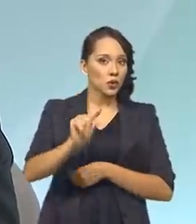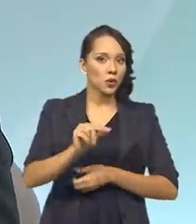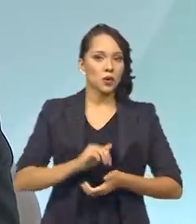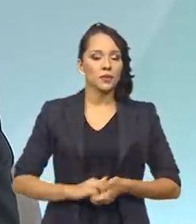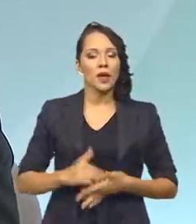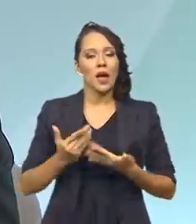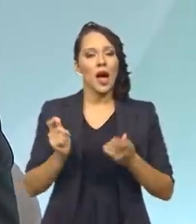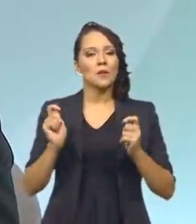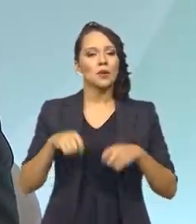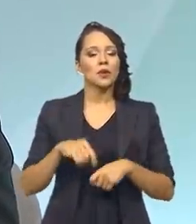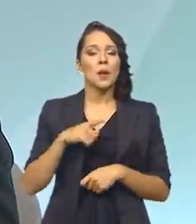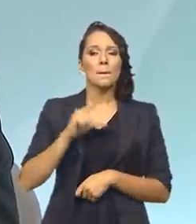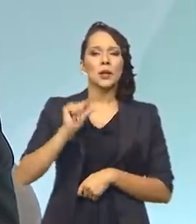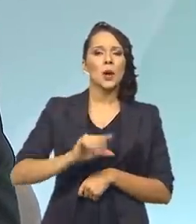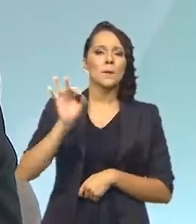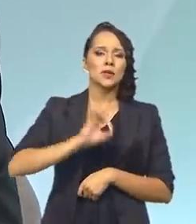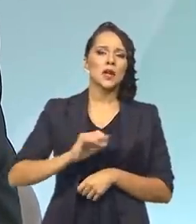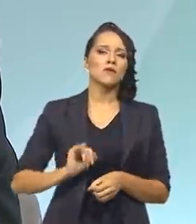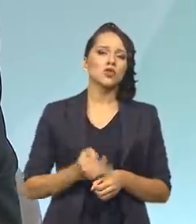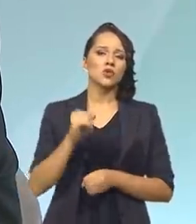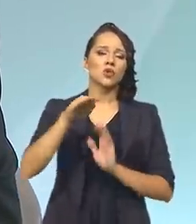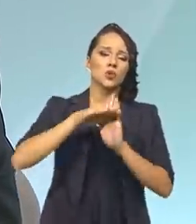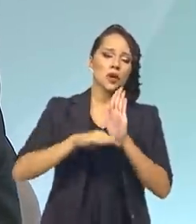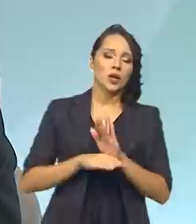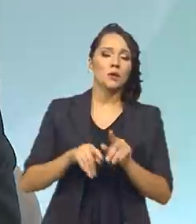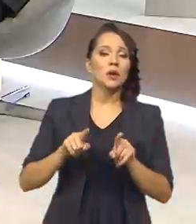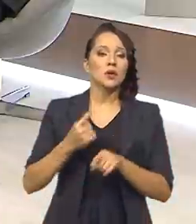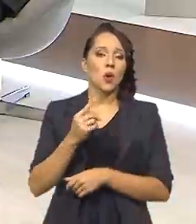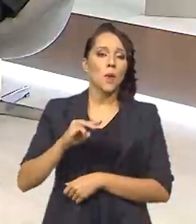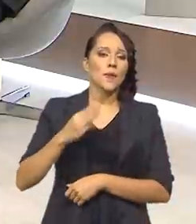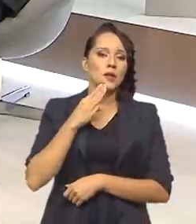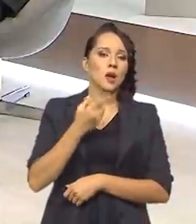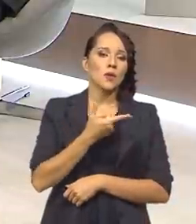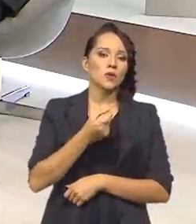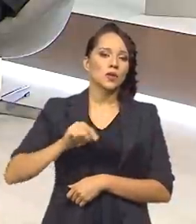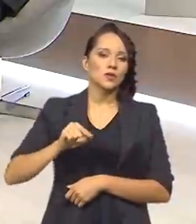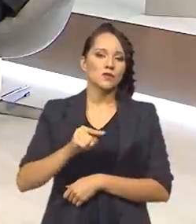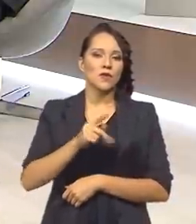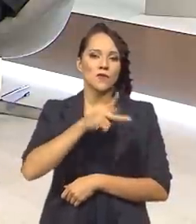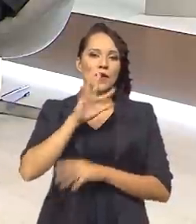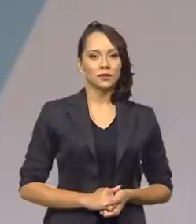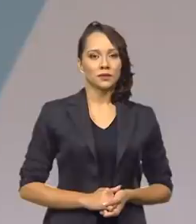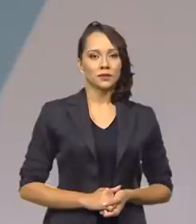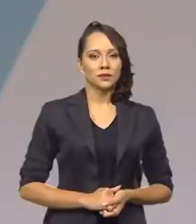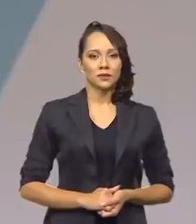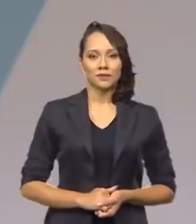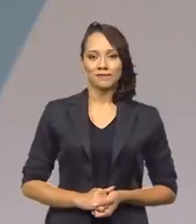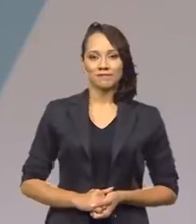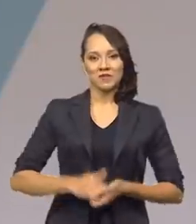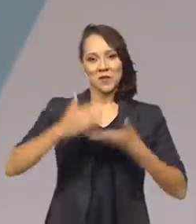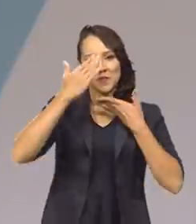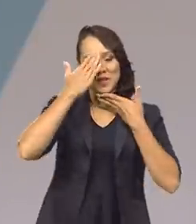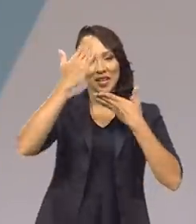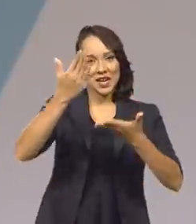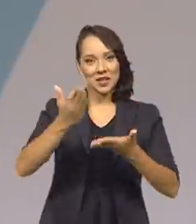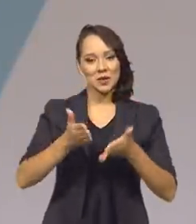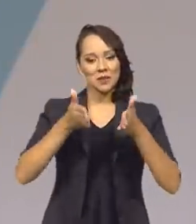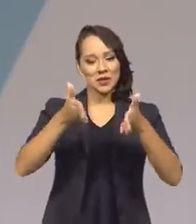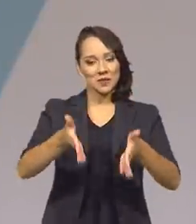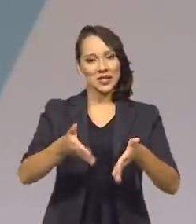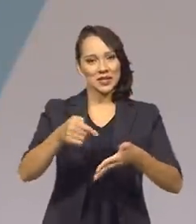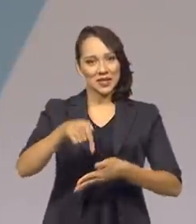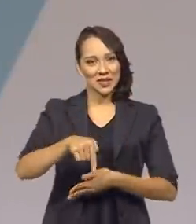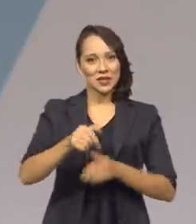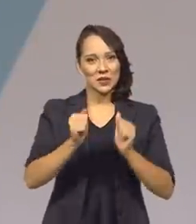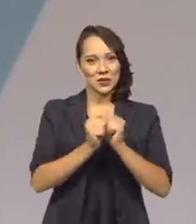que nós tivéssemos a menor taxa de juros do programa e incluiu 1 milhão e 200 mil famílias. Perfeito, ministro. Muito obrigado pela participação aqui